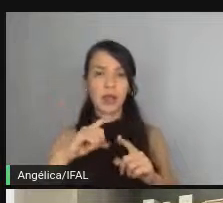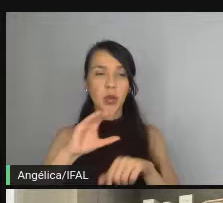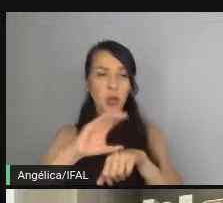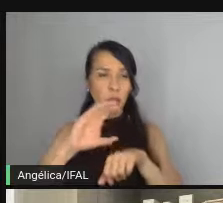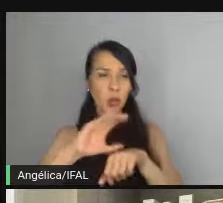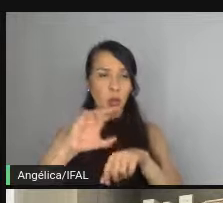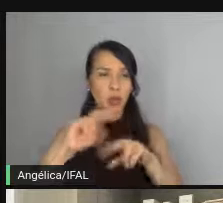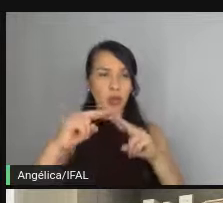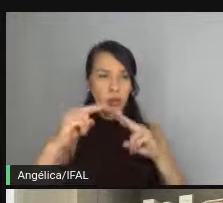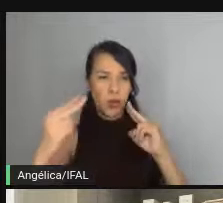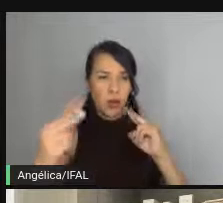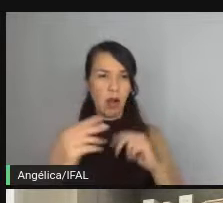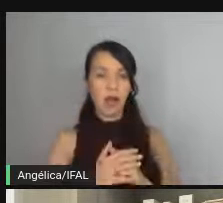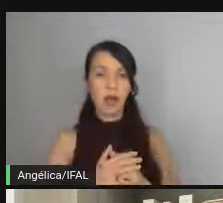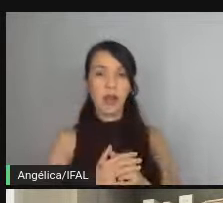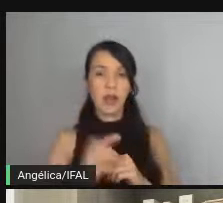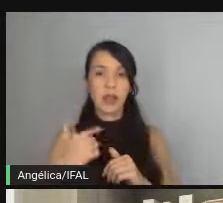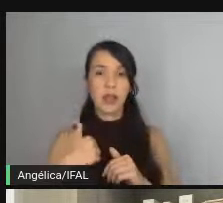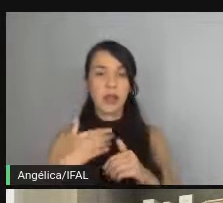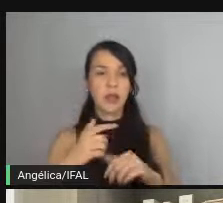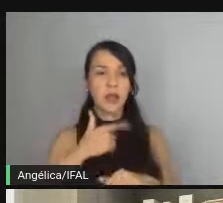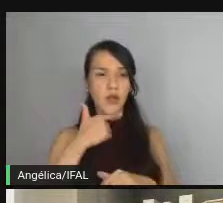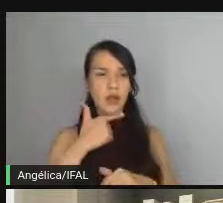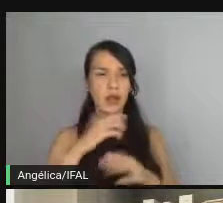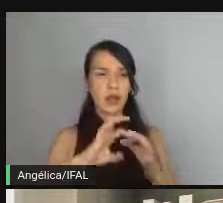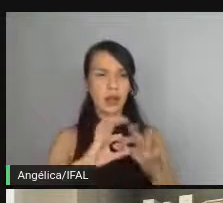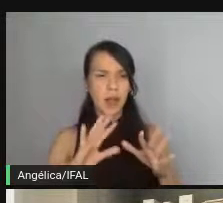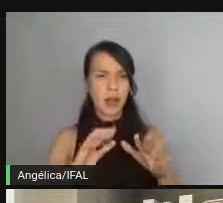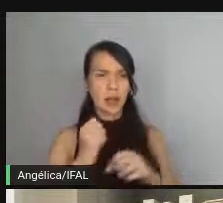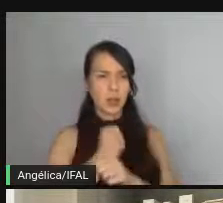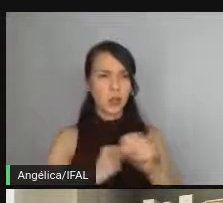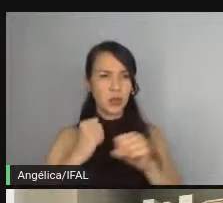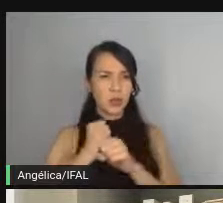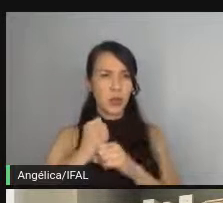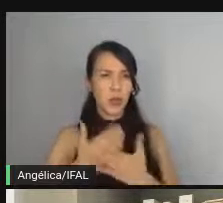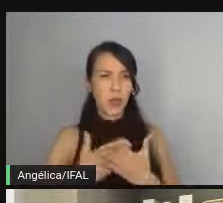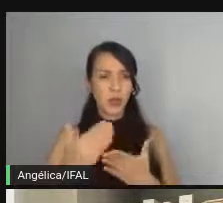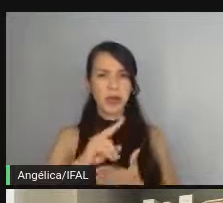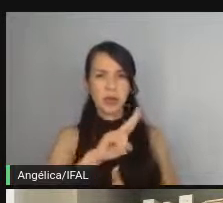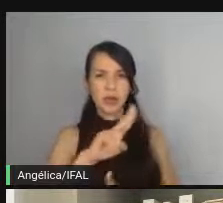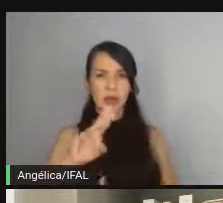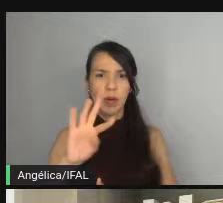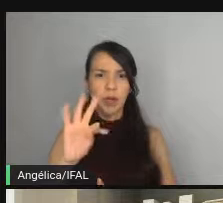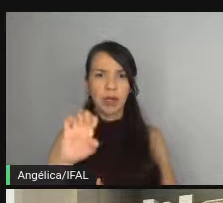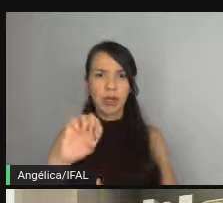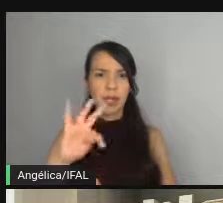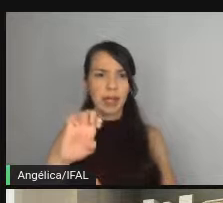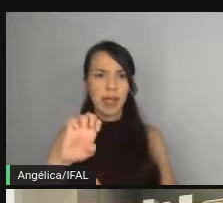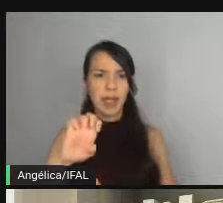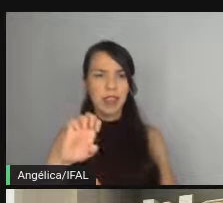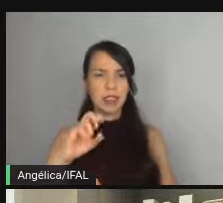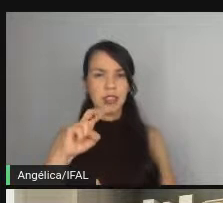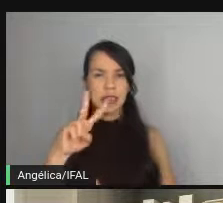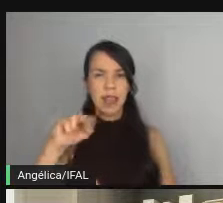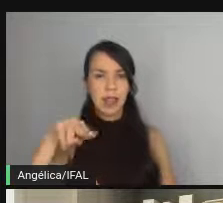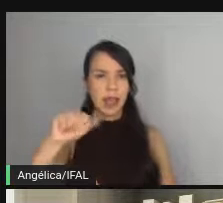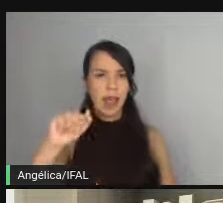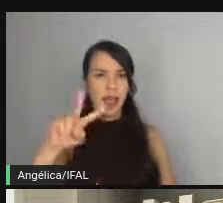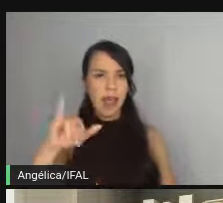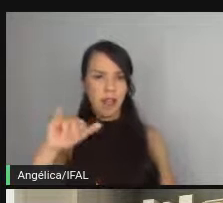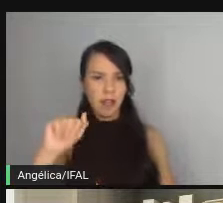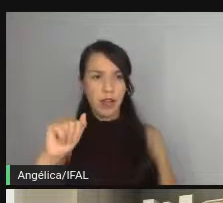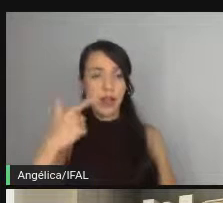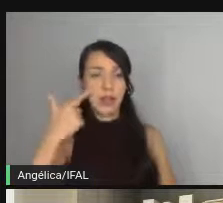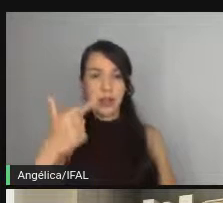que eu eu tinha aberto vagas no início do ano que se chama testes na veia se vocês quiserem dar uma olhada